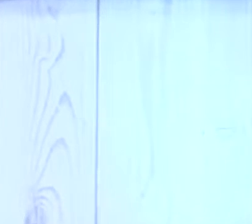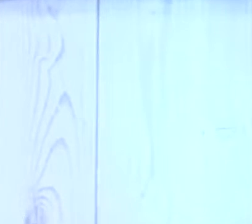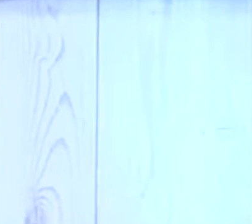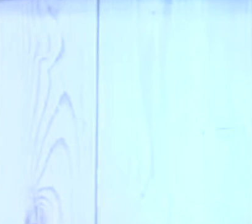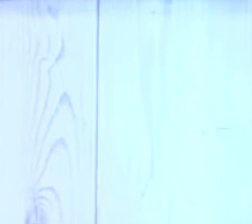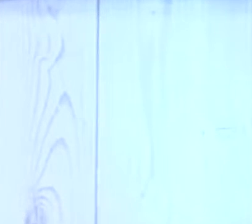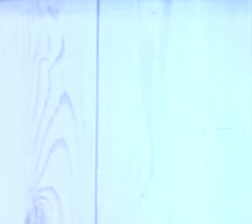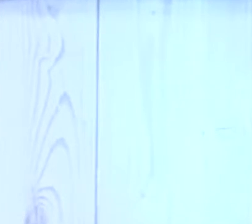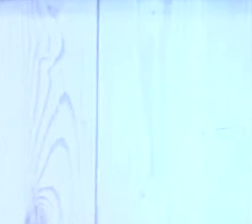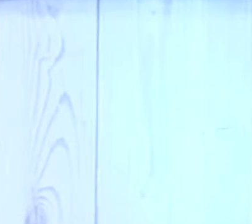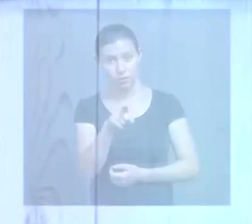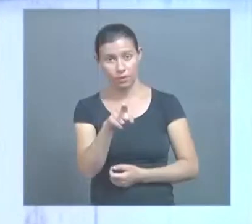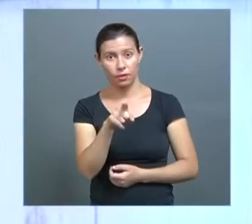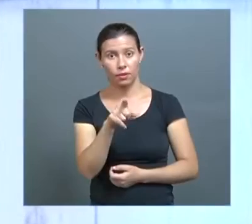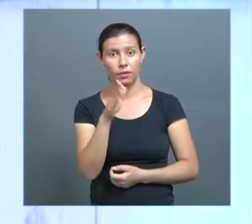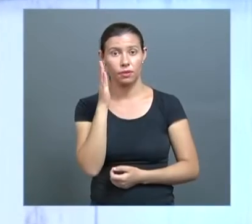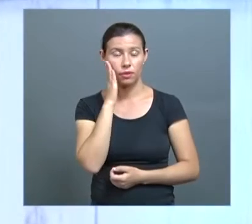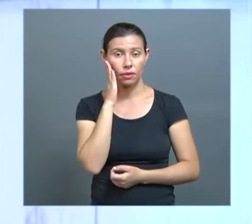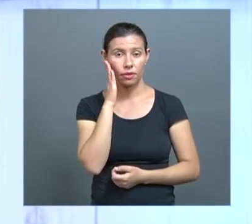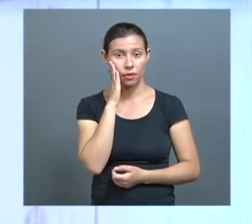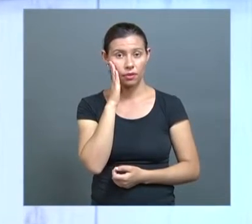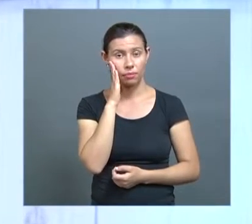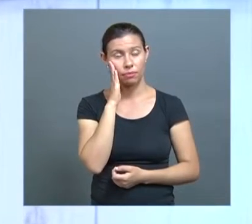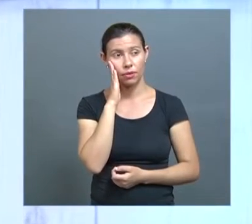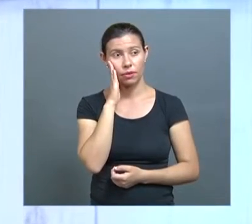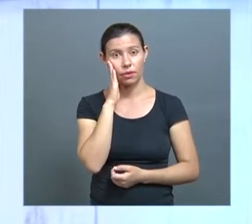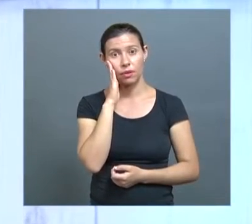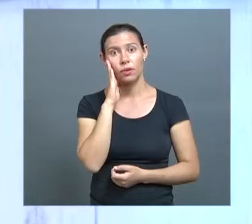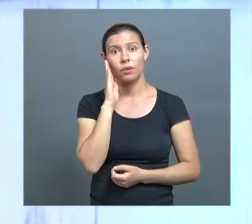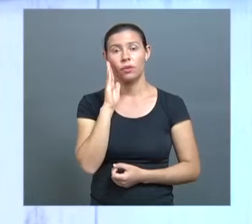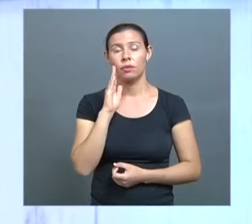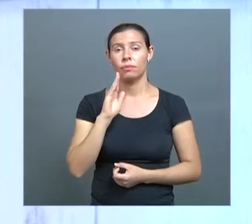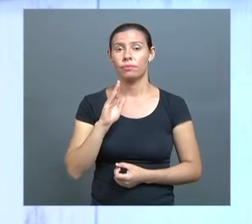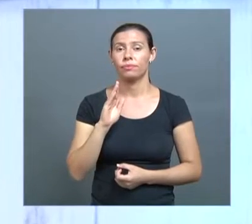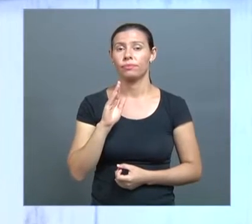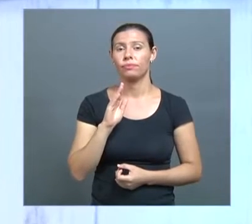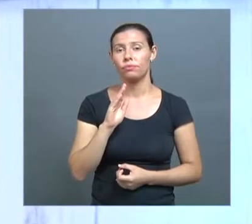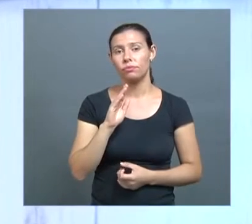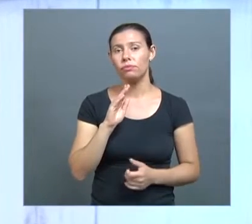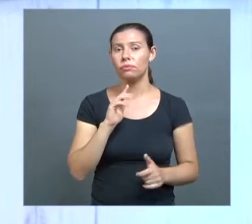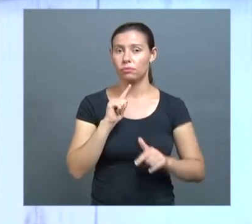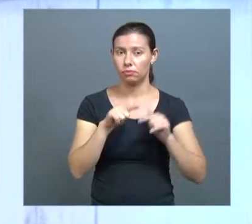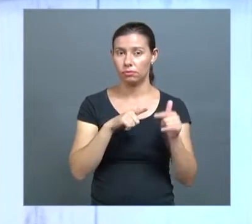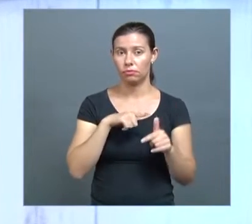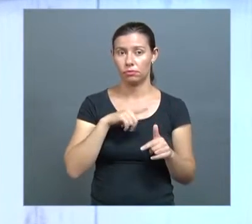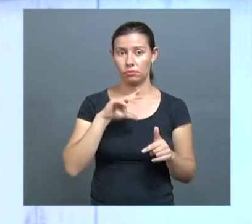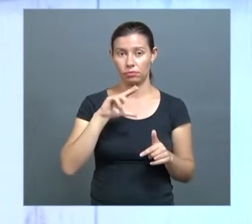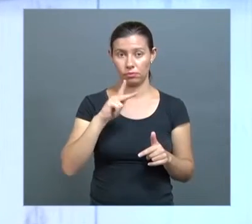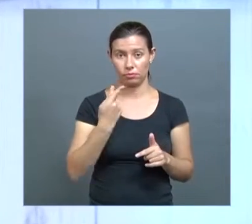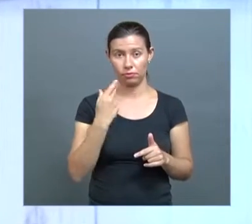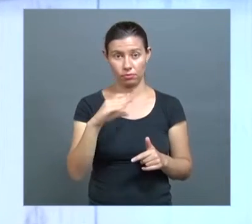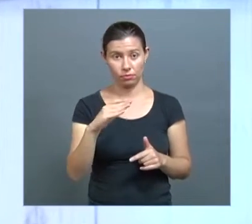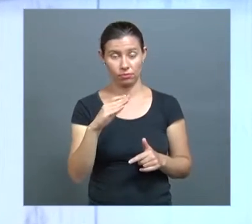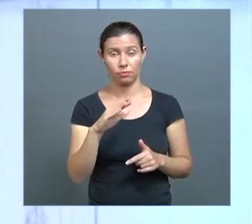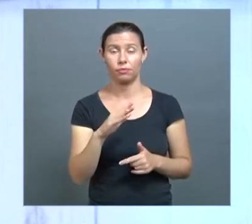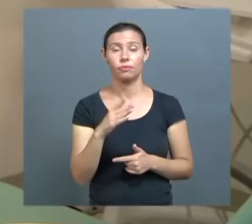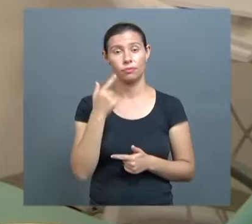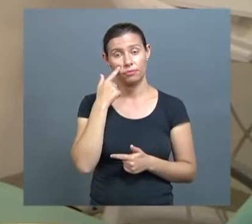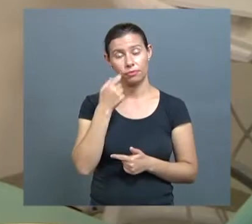Você conhece quais são os serviços oferecidos pelo Hospital Odontológico da UFU? Saiba mais na reportagem.